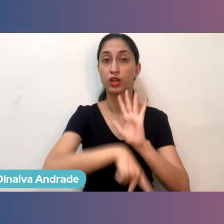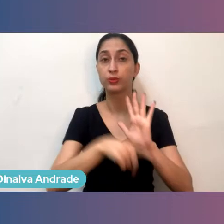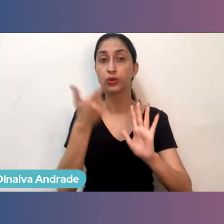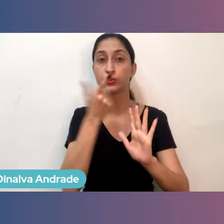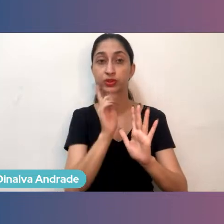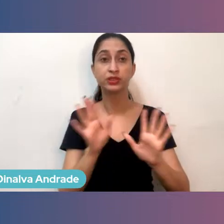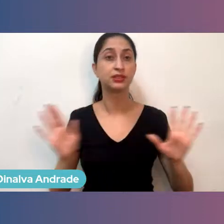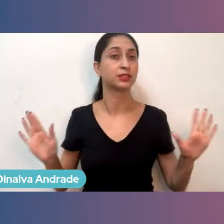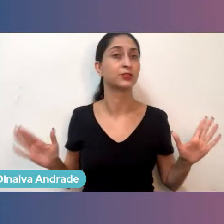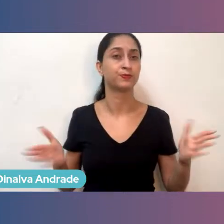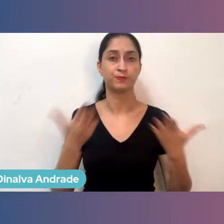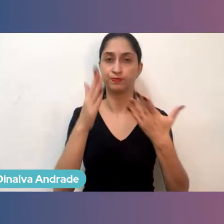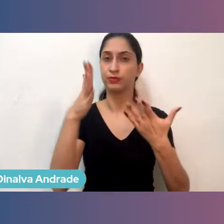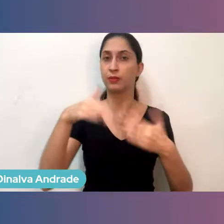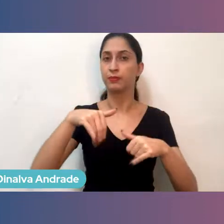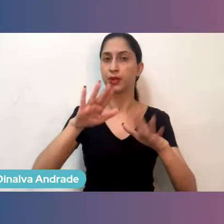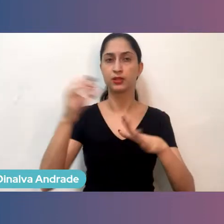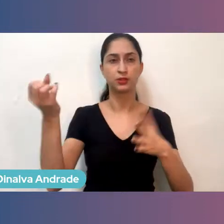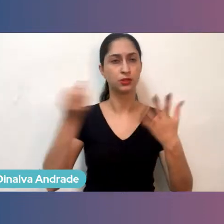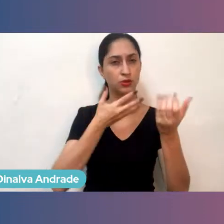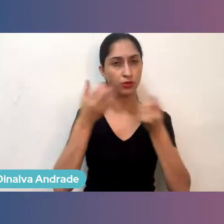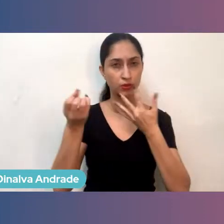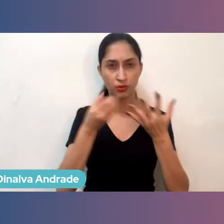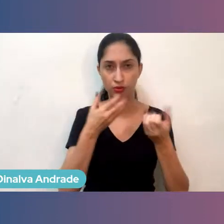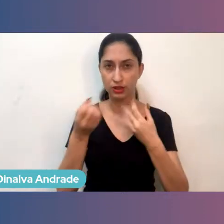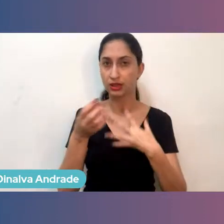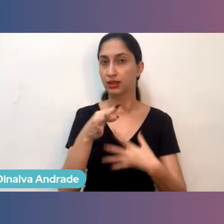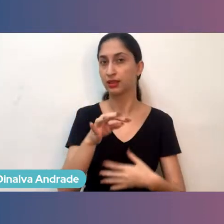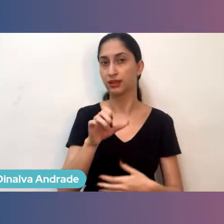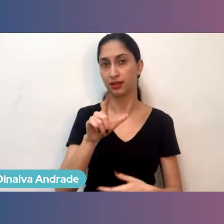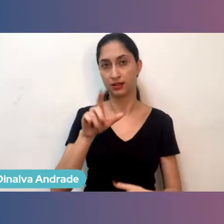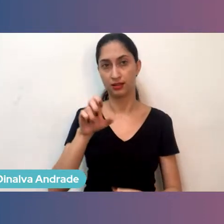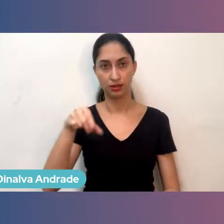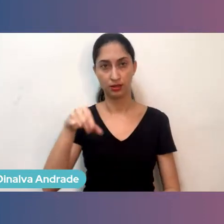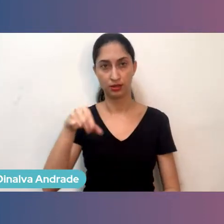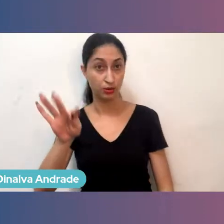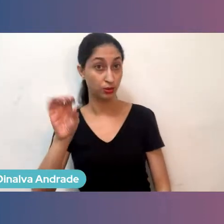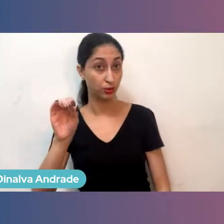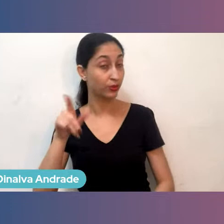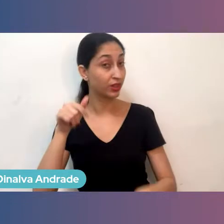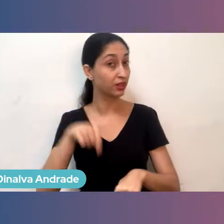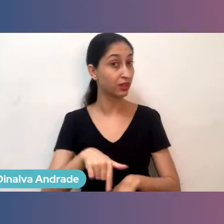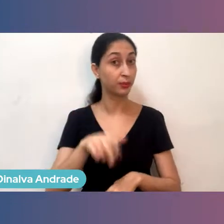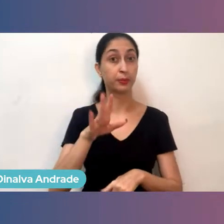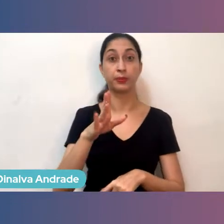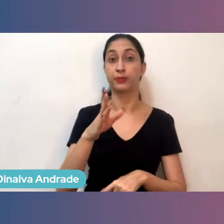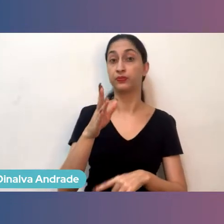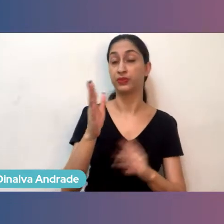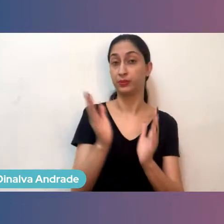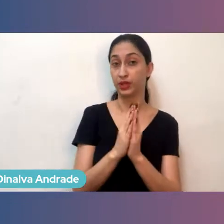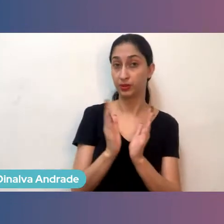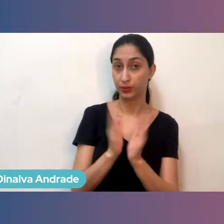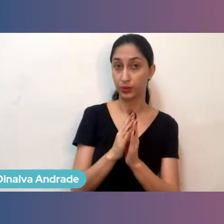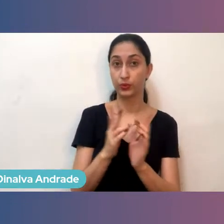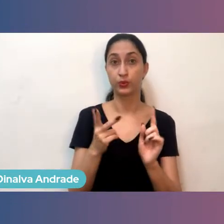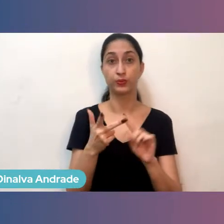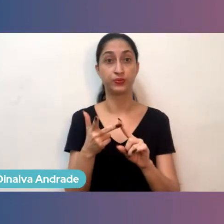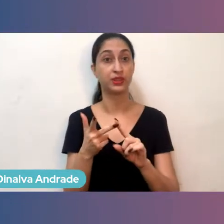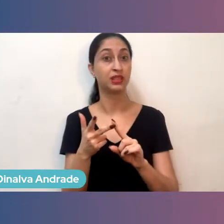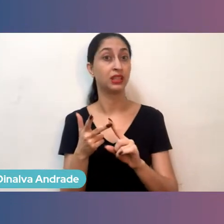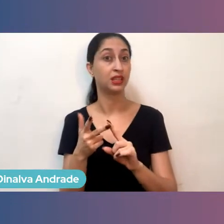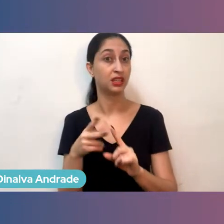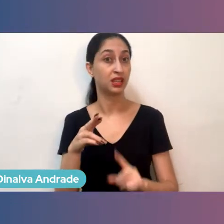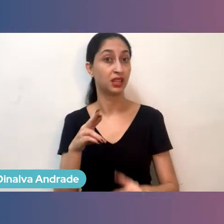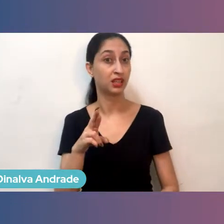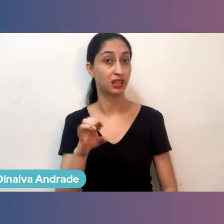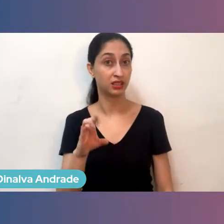vez mais novos negócios inovadores. A dinâmica de Pernambuco e de Recife é muito grande, existe mais